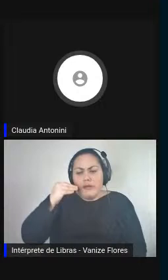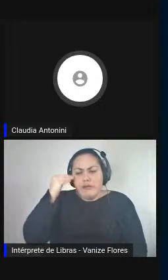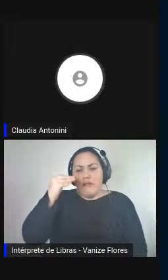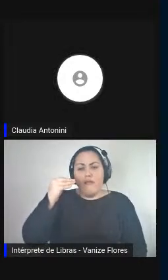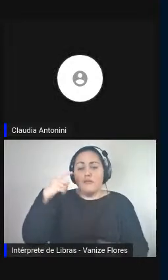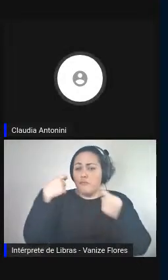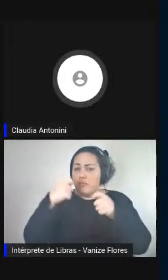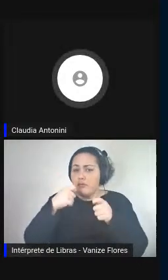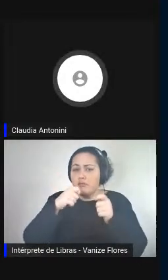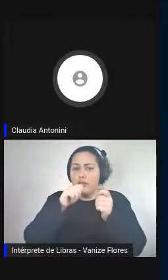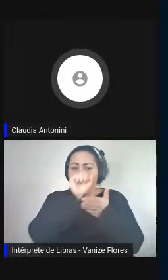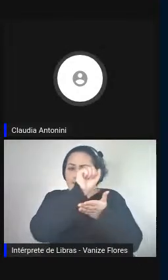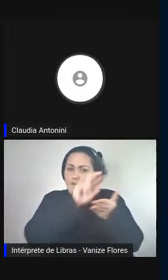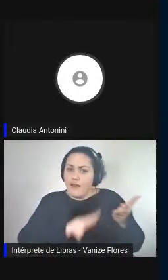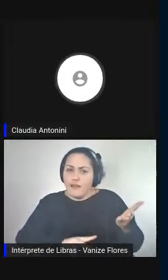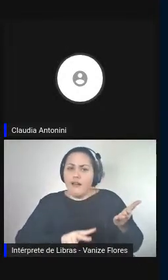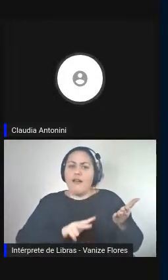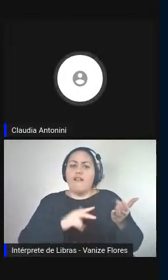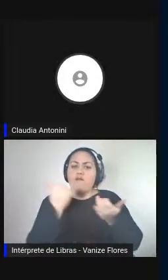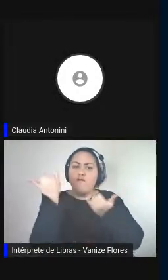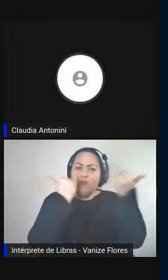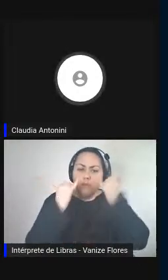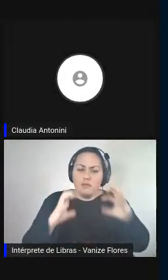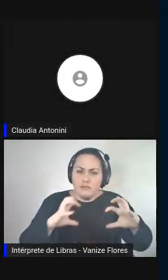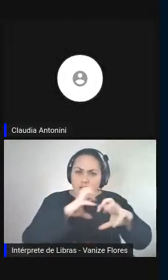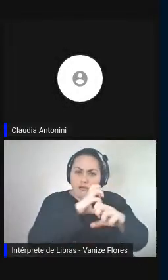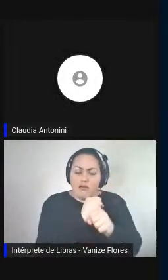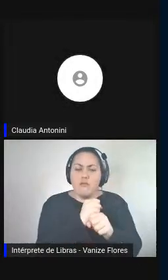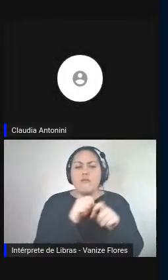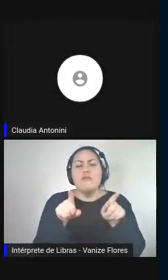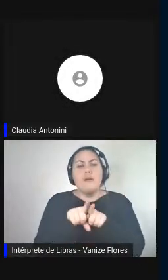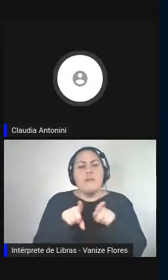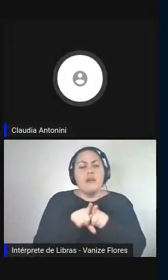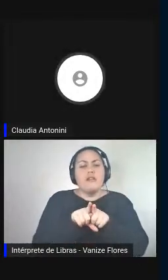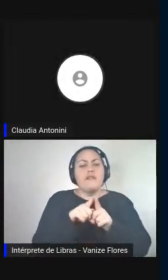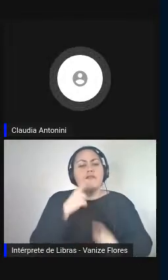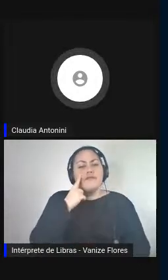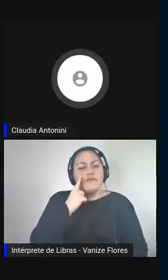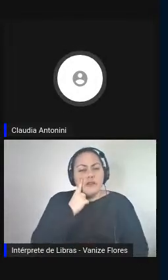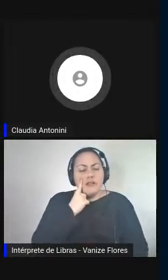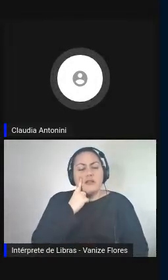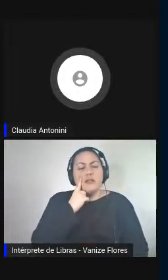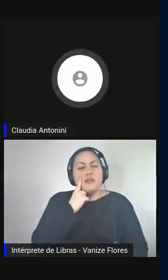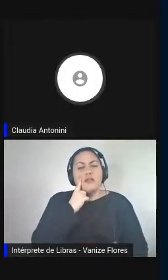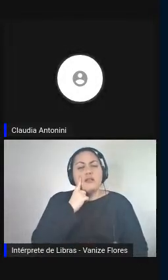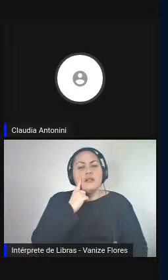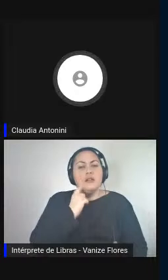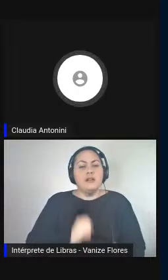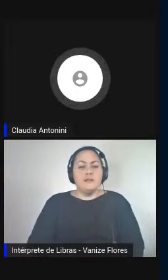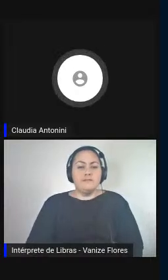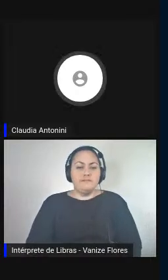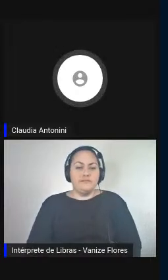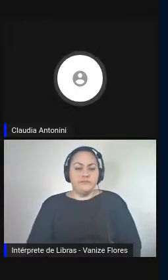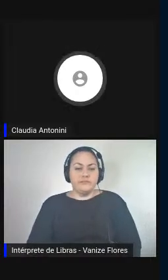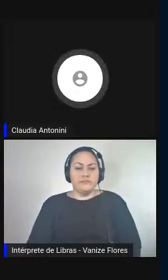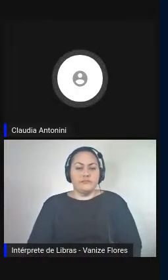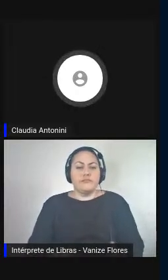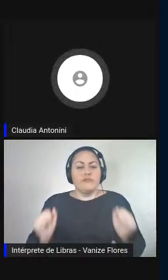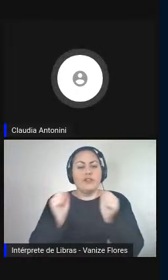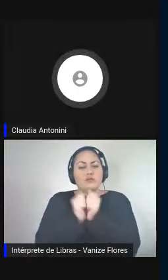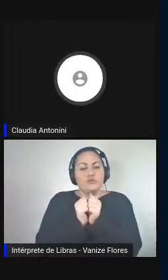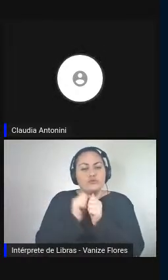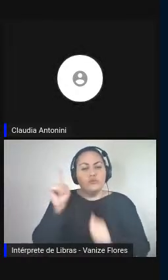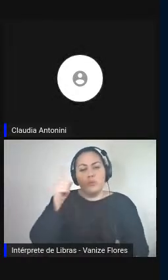dados, junto à universidade de, com o colega Franker, os